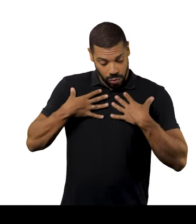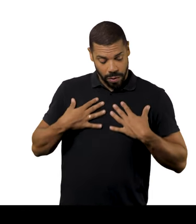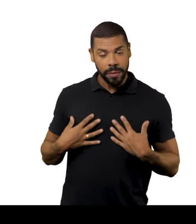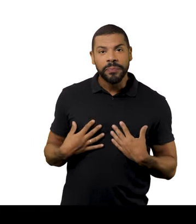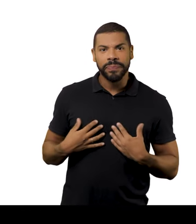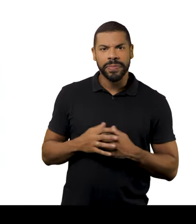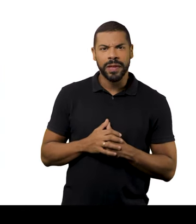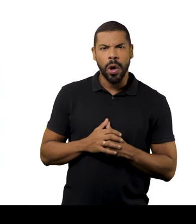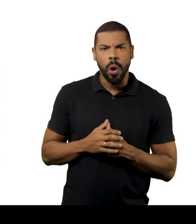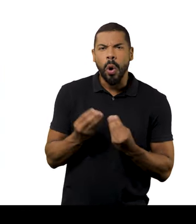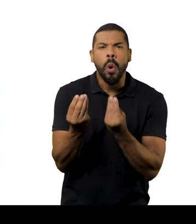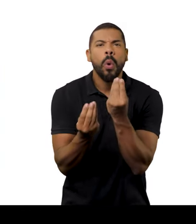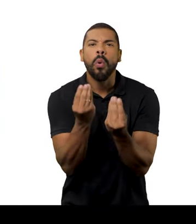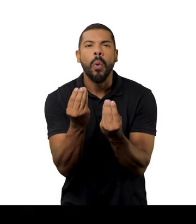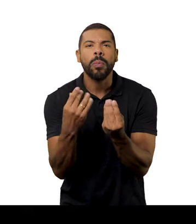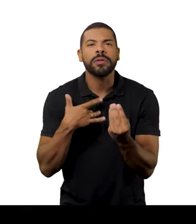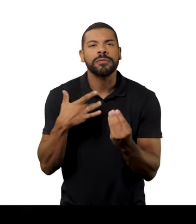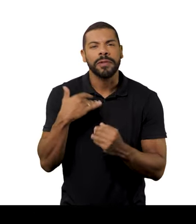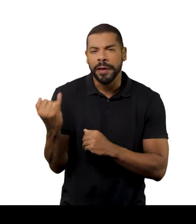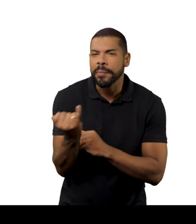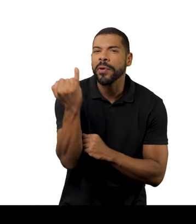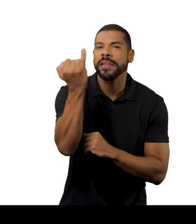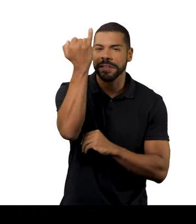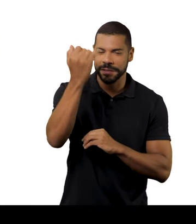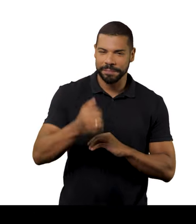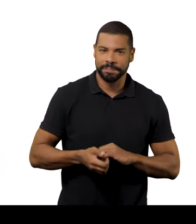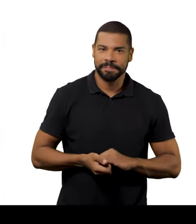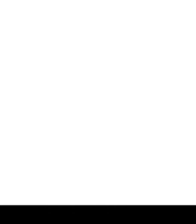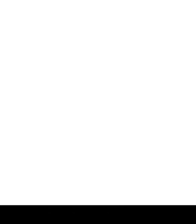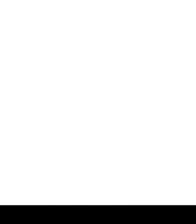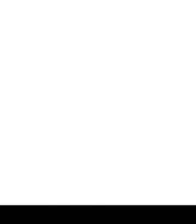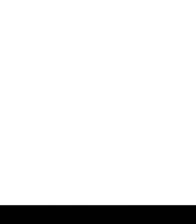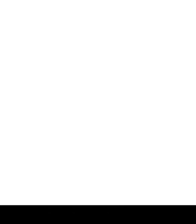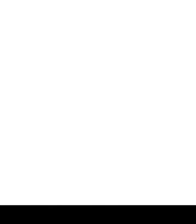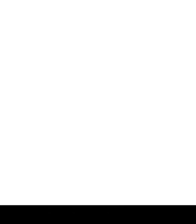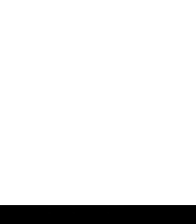ainda que vestida. Portanto, como essa roupa me toca.